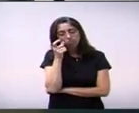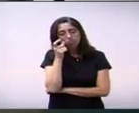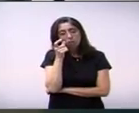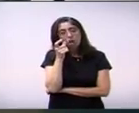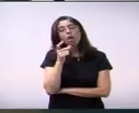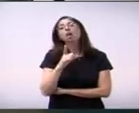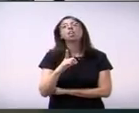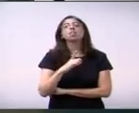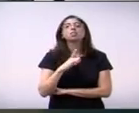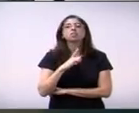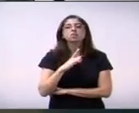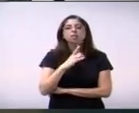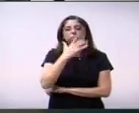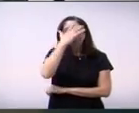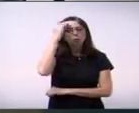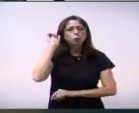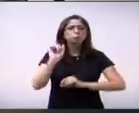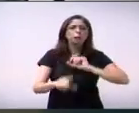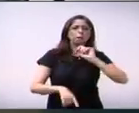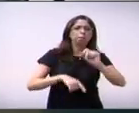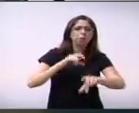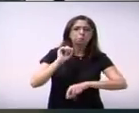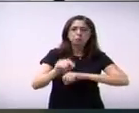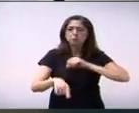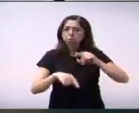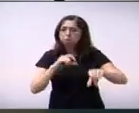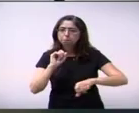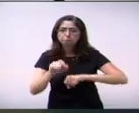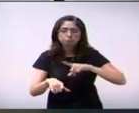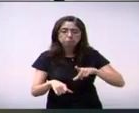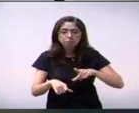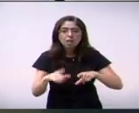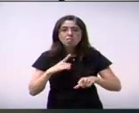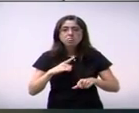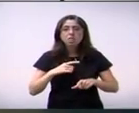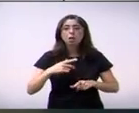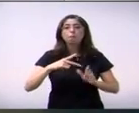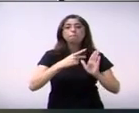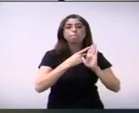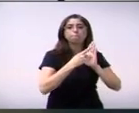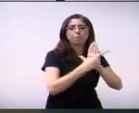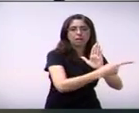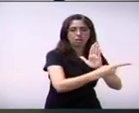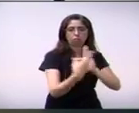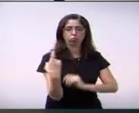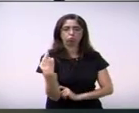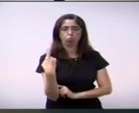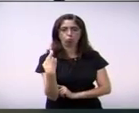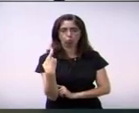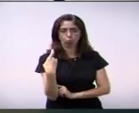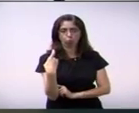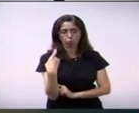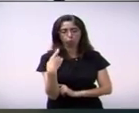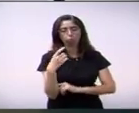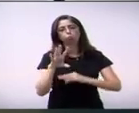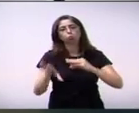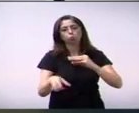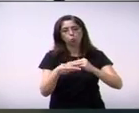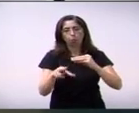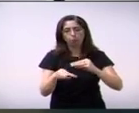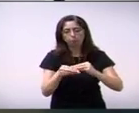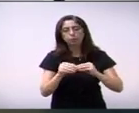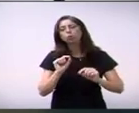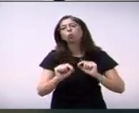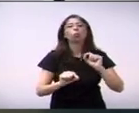ao menos ler o parágrafo único do artigo criticado. O parágrafo único, ele fala o seguinte, novas implantações